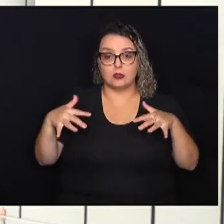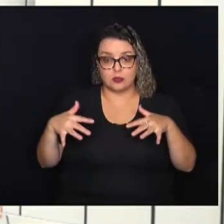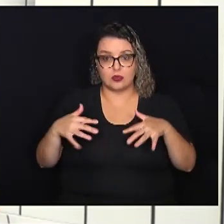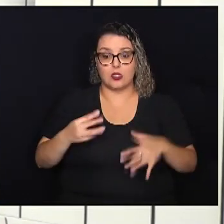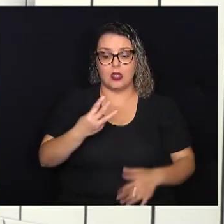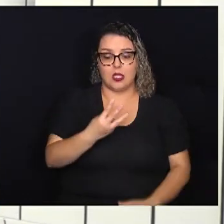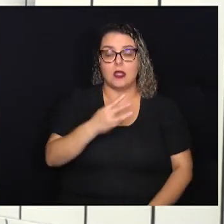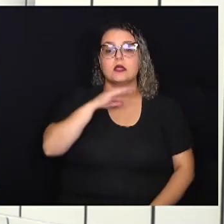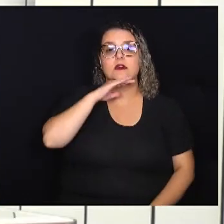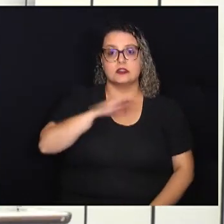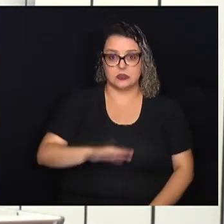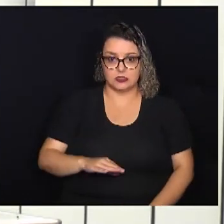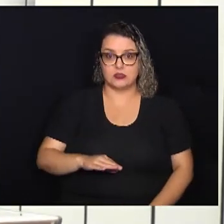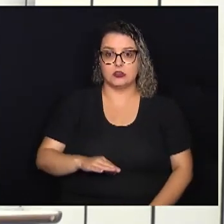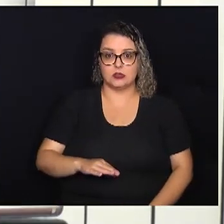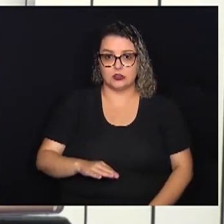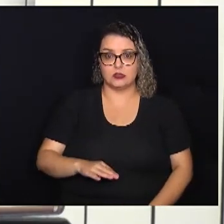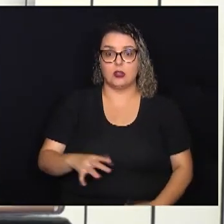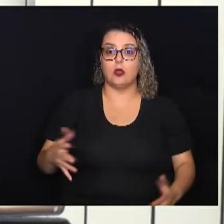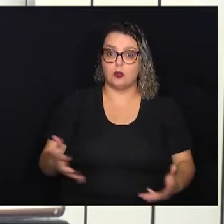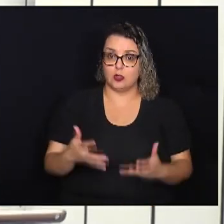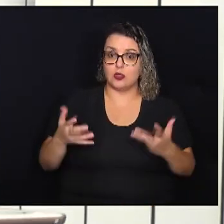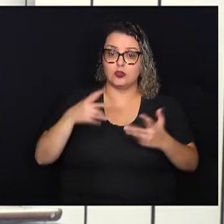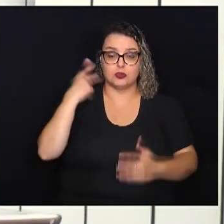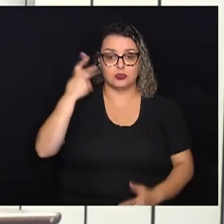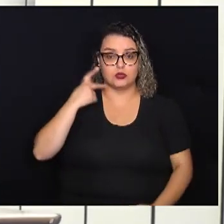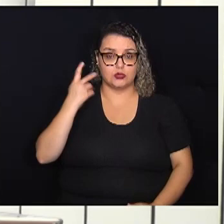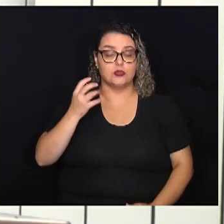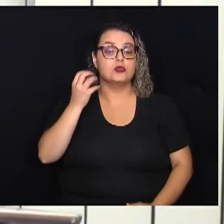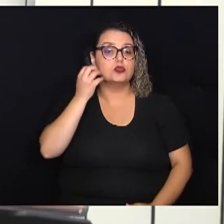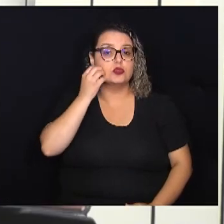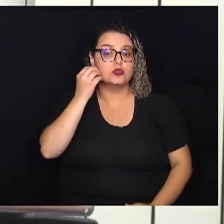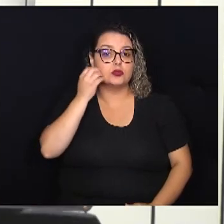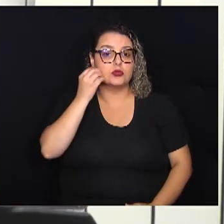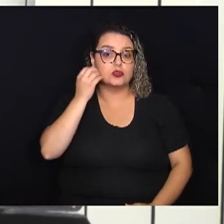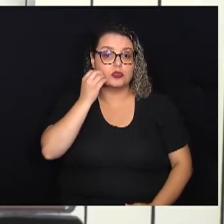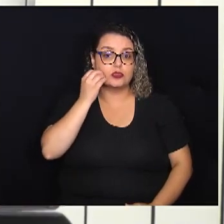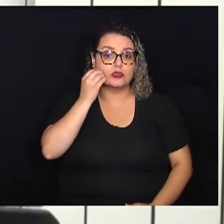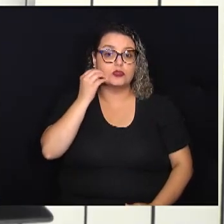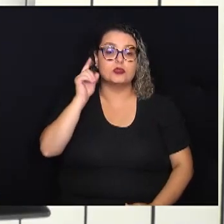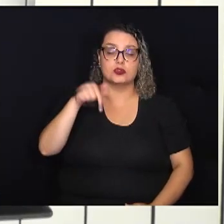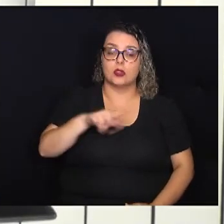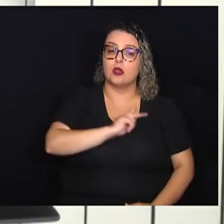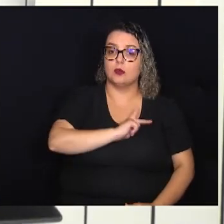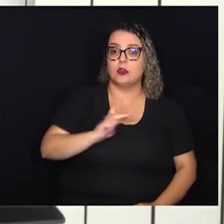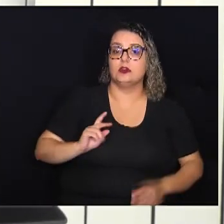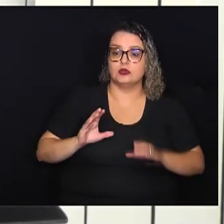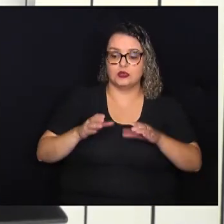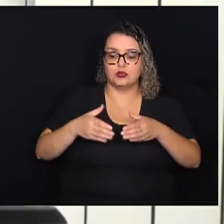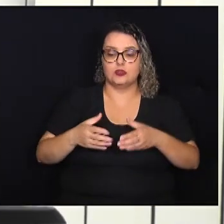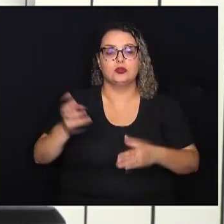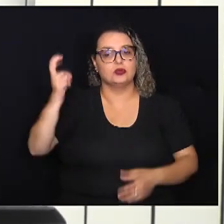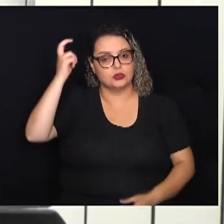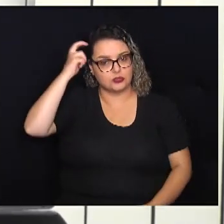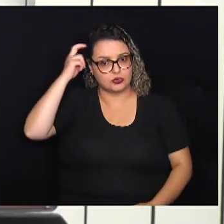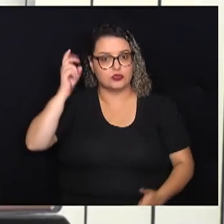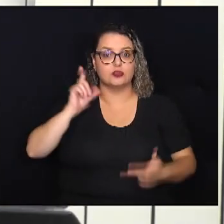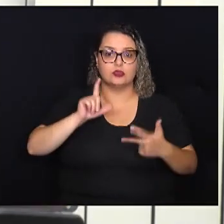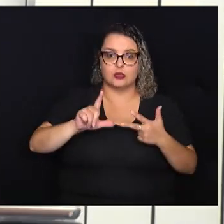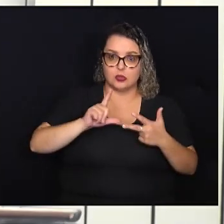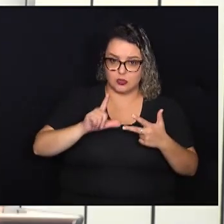às 3 horas da tarde, por iniciativa do vereador Igor Diego, que é o presidente da Comissão de Cultura do Legislativo,